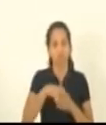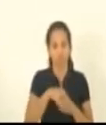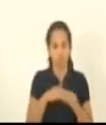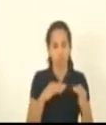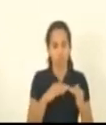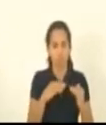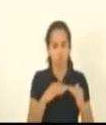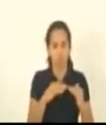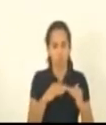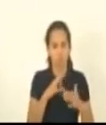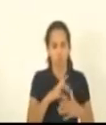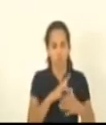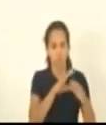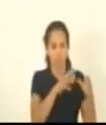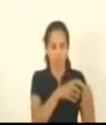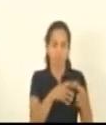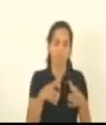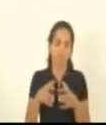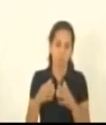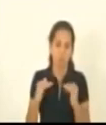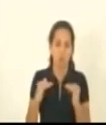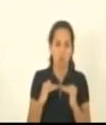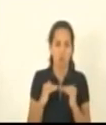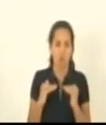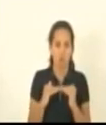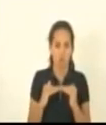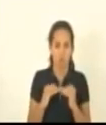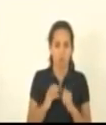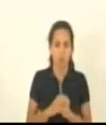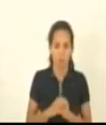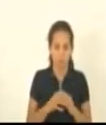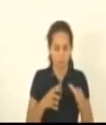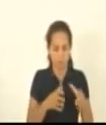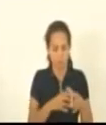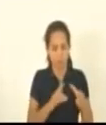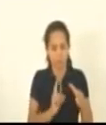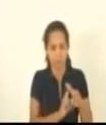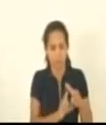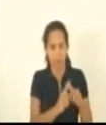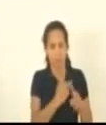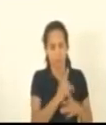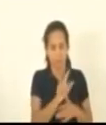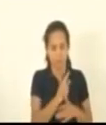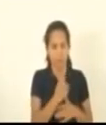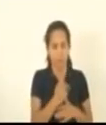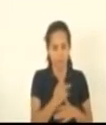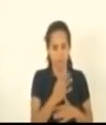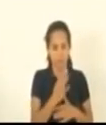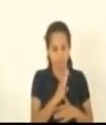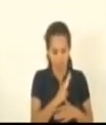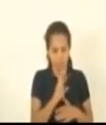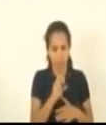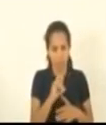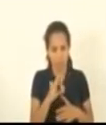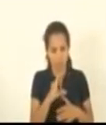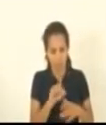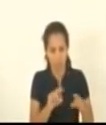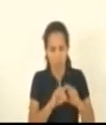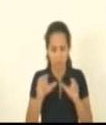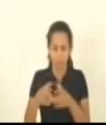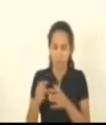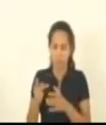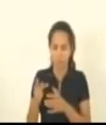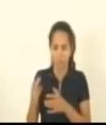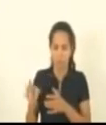lideranças dos dois blocos parlamentares o primeiro composto pelos partidos PL, PTB, Republicanos e o segundo composto pelo PT,